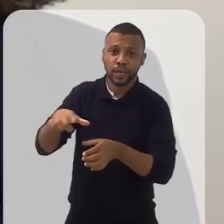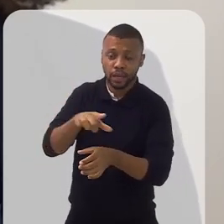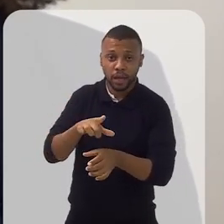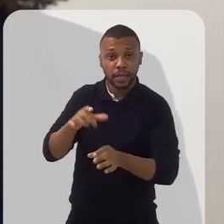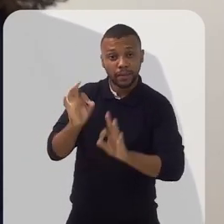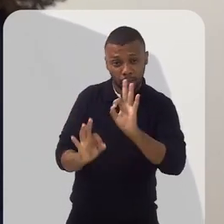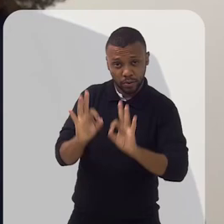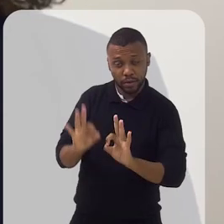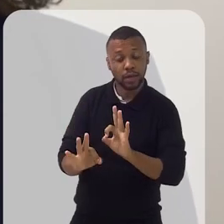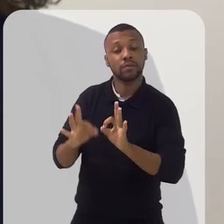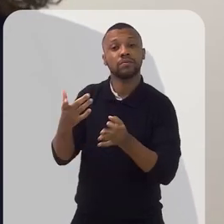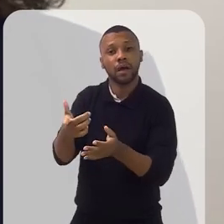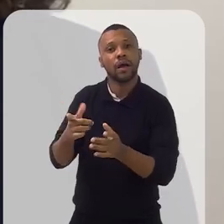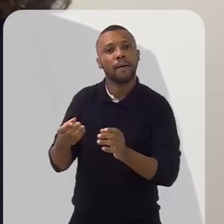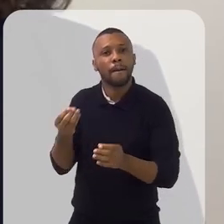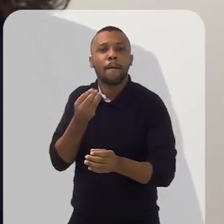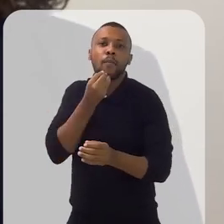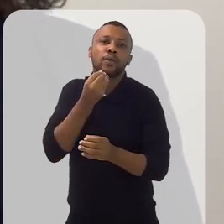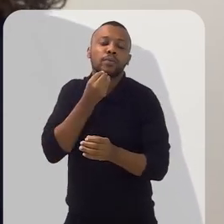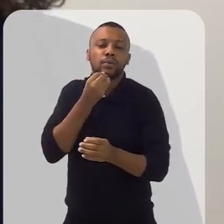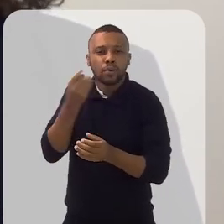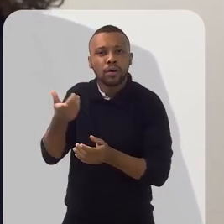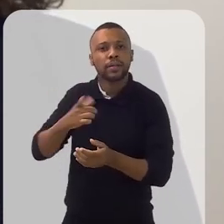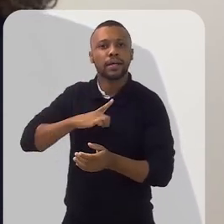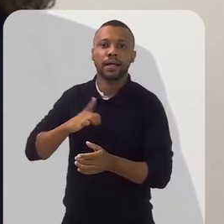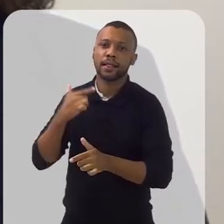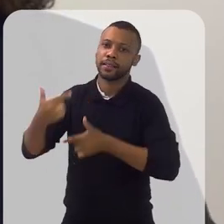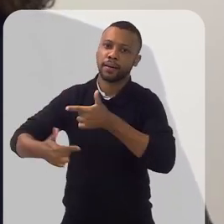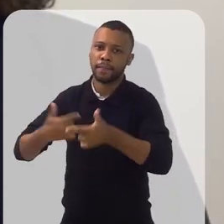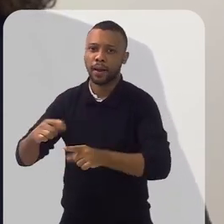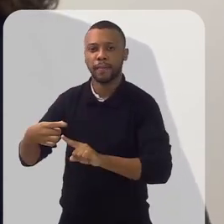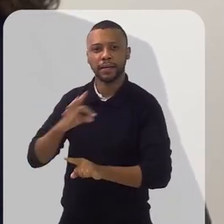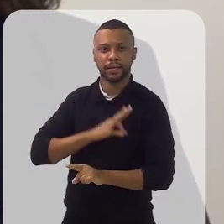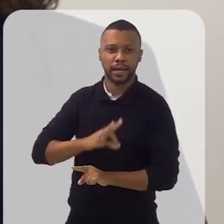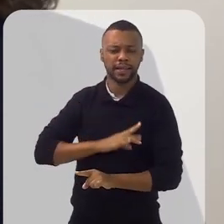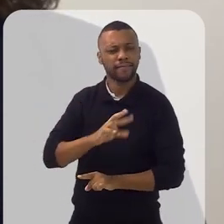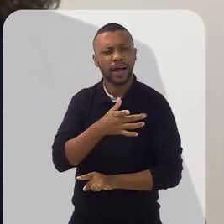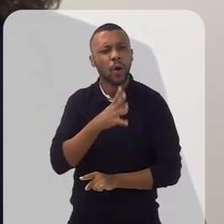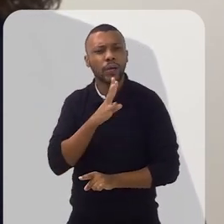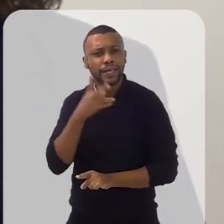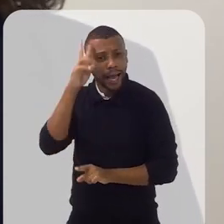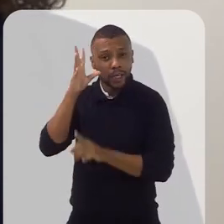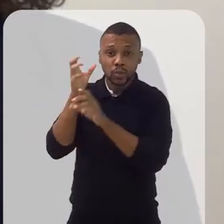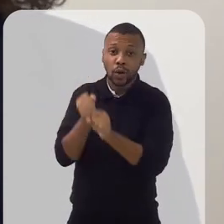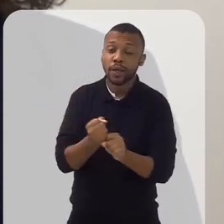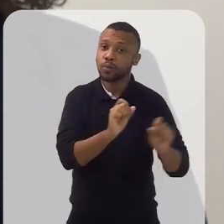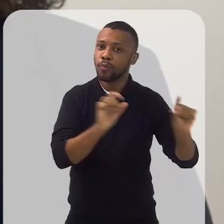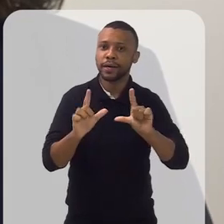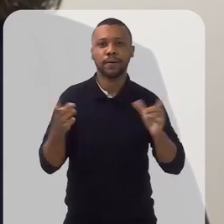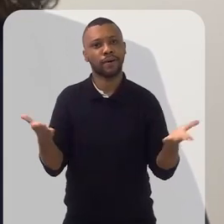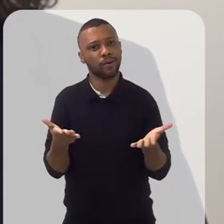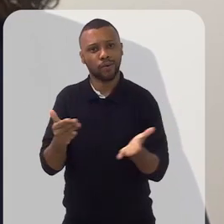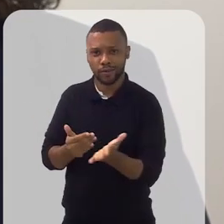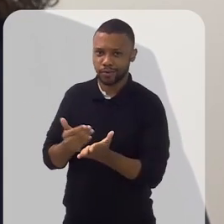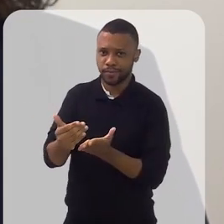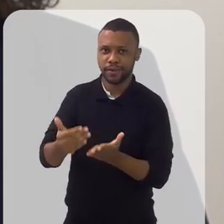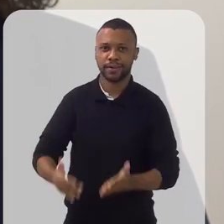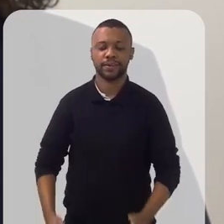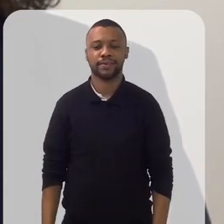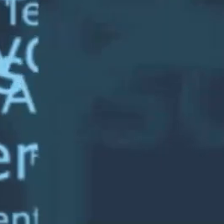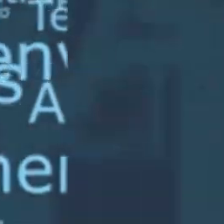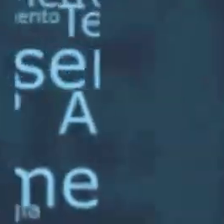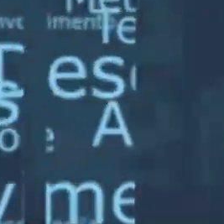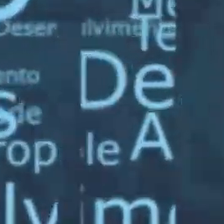possibilitou a geração de emprego e renda e amenizou a fome nessas regiões. Vamos conhecer essa história no Rio em Foco, que começa